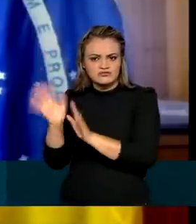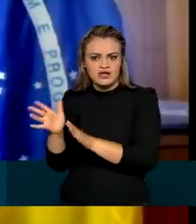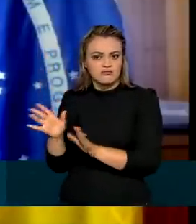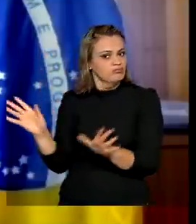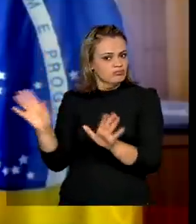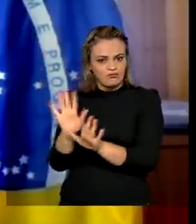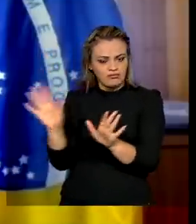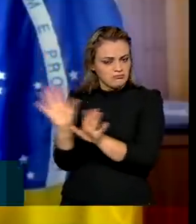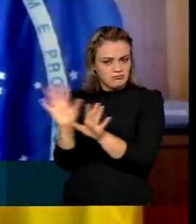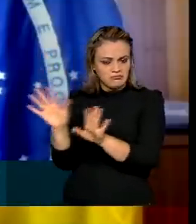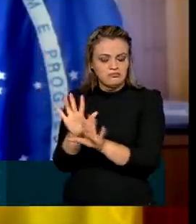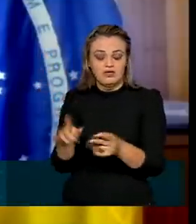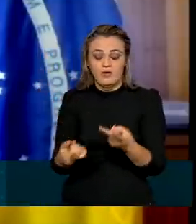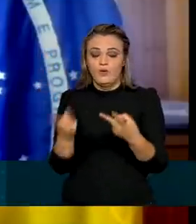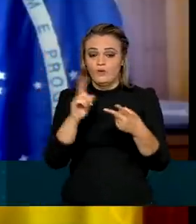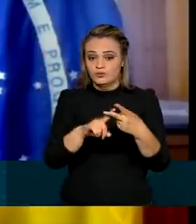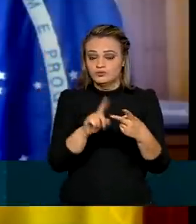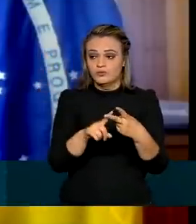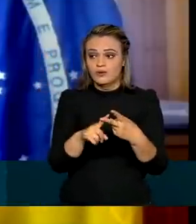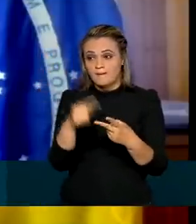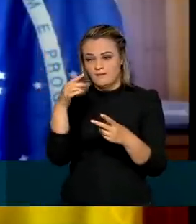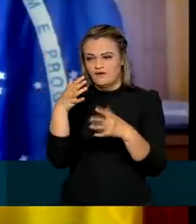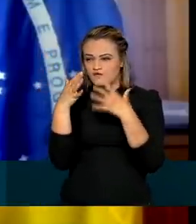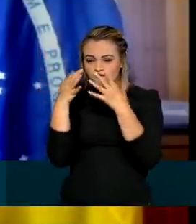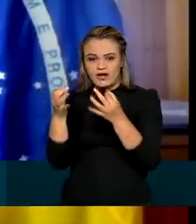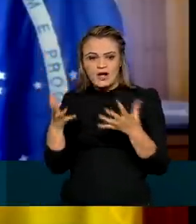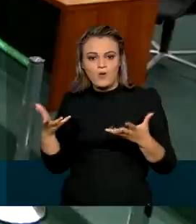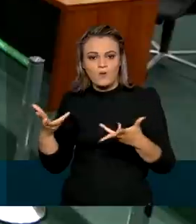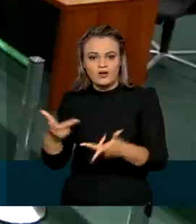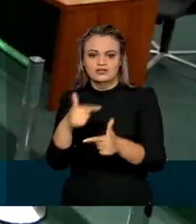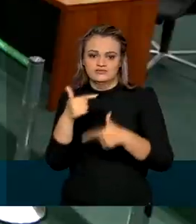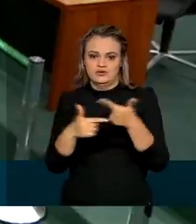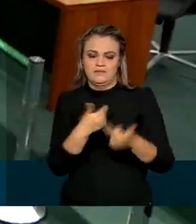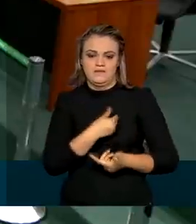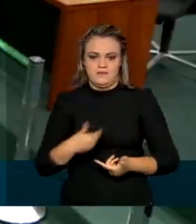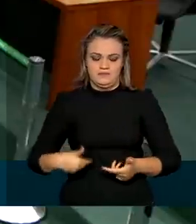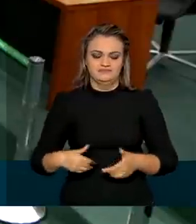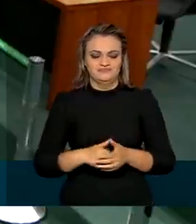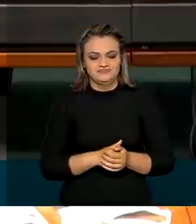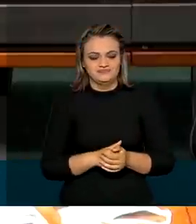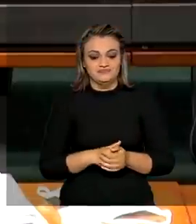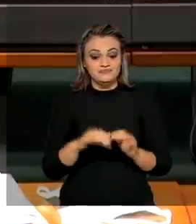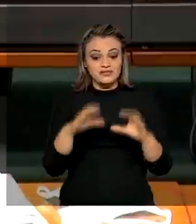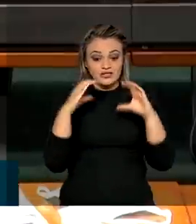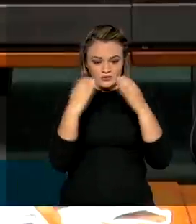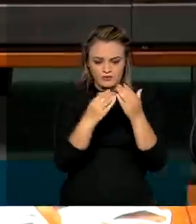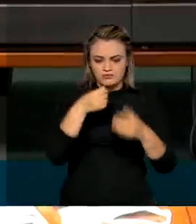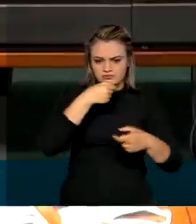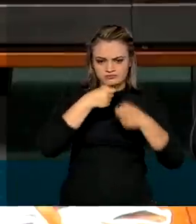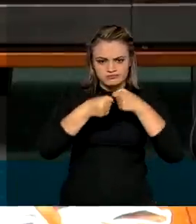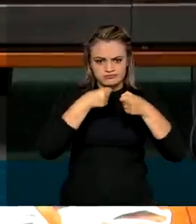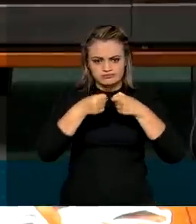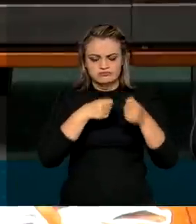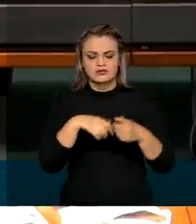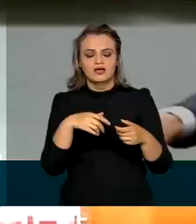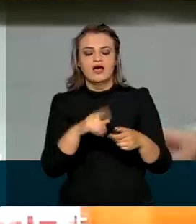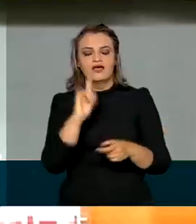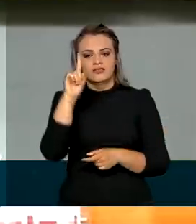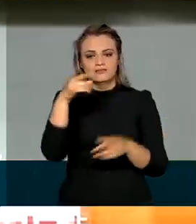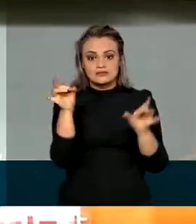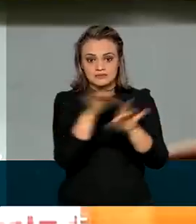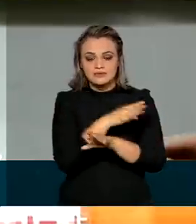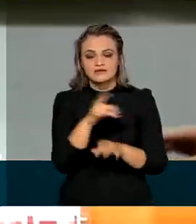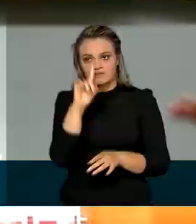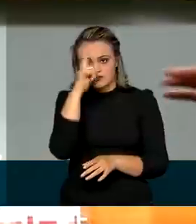Segundo, ela avisa a qualidade dos serviços públicos. Depois da comissão de Constituição e Justiça, vai ser criada uma